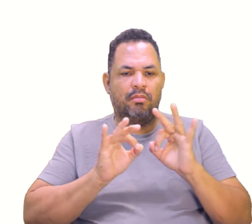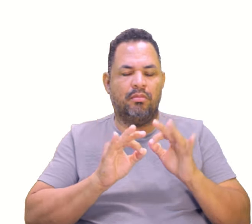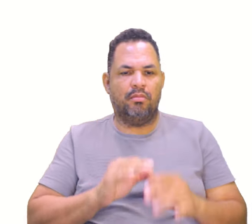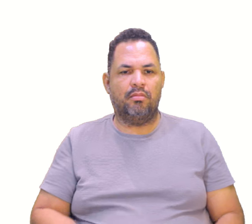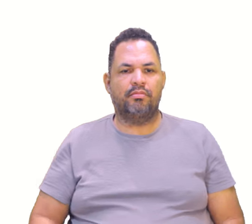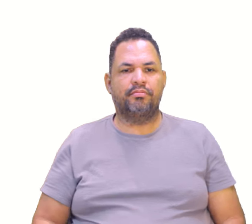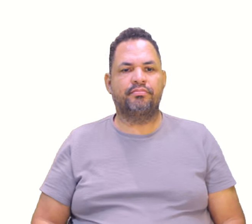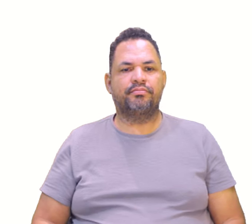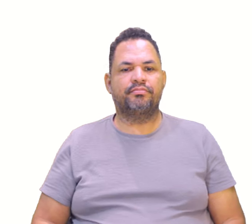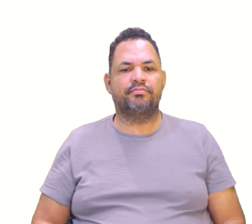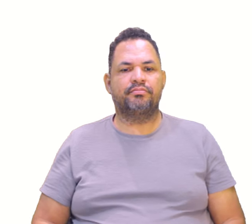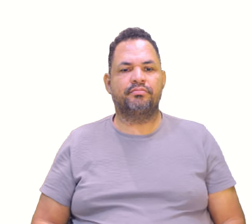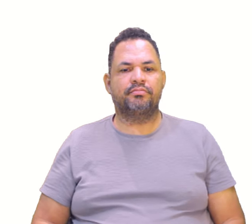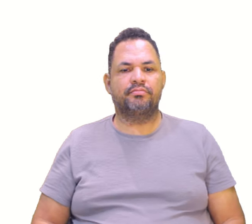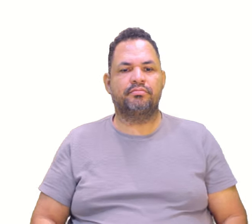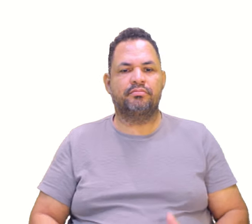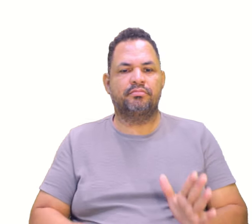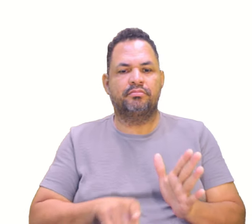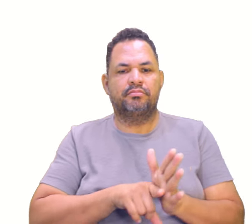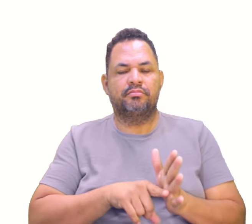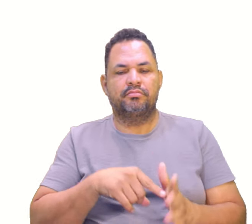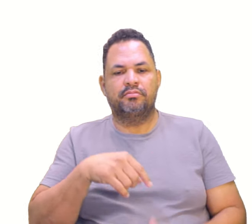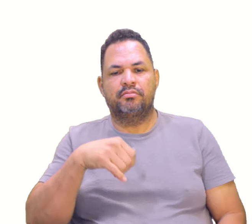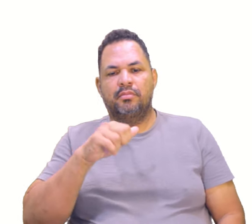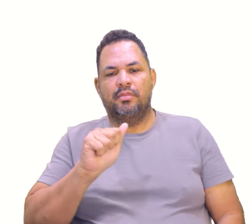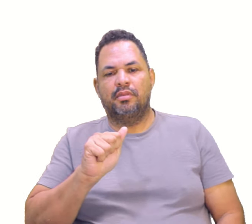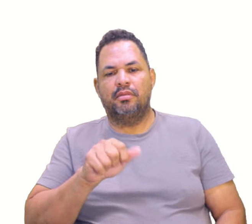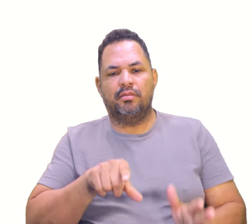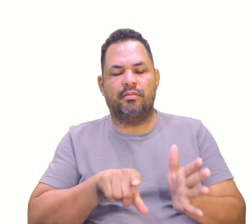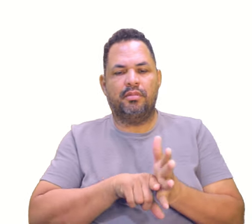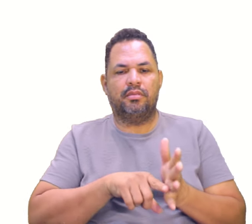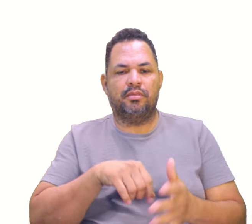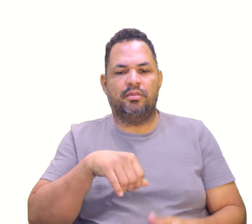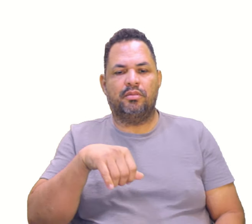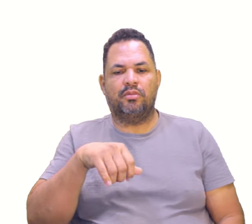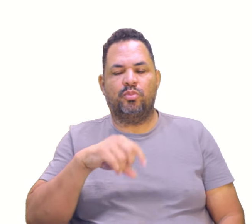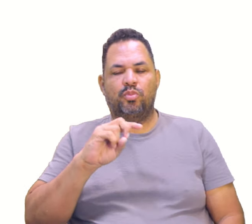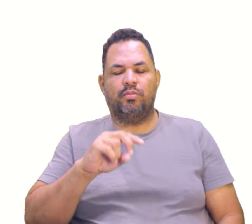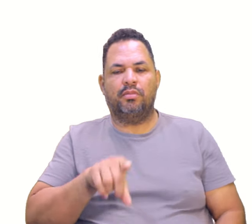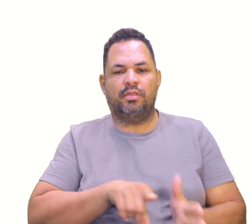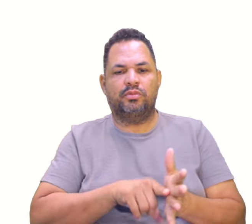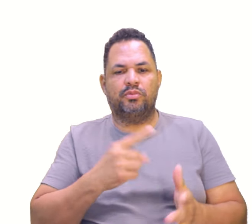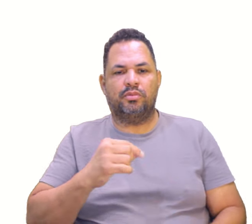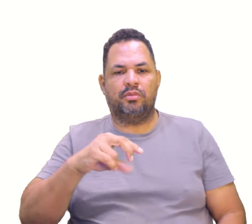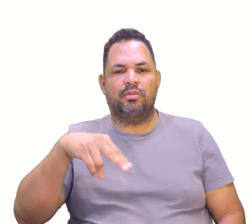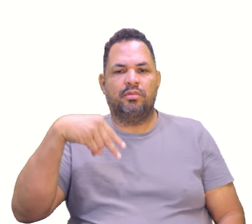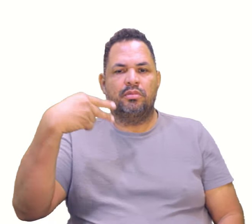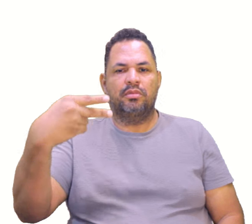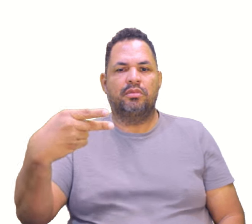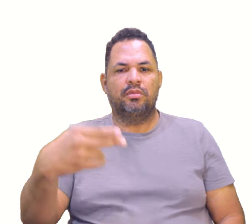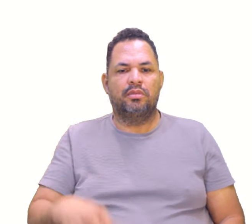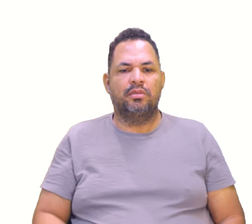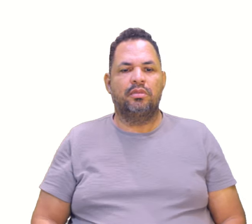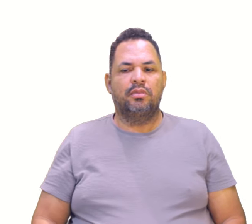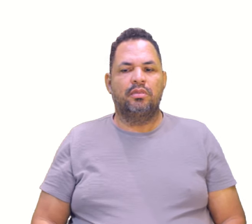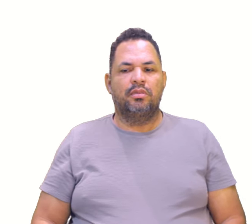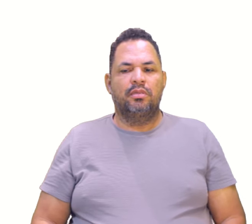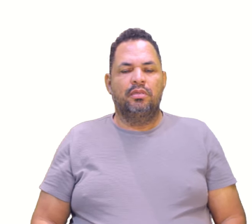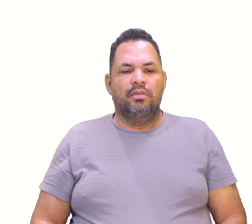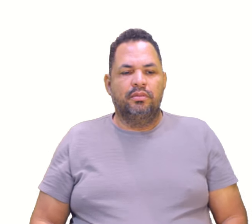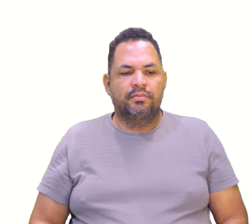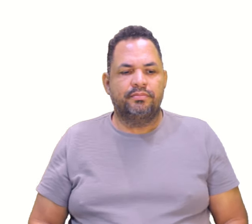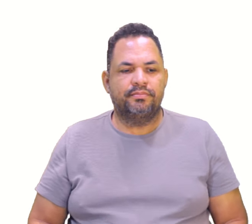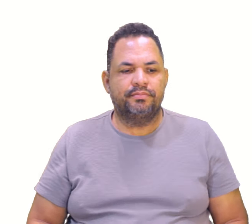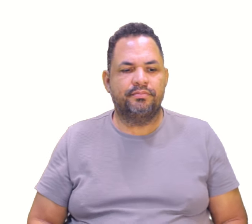feia. y do A menos y do B. E aqui menos 1 ao quadrado. Certo? Então vamos lá.